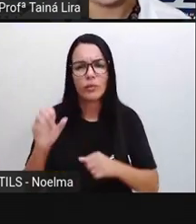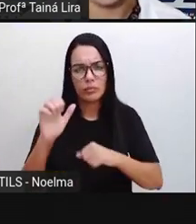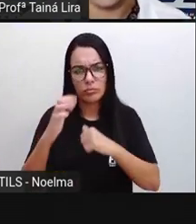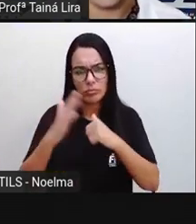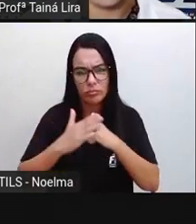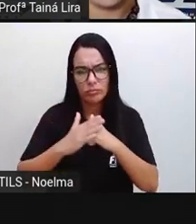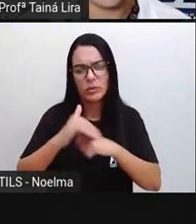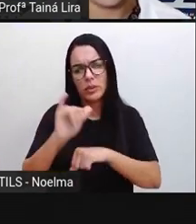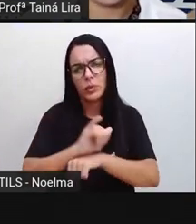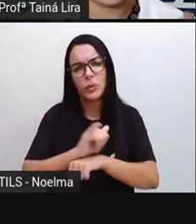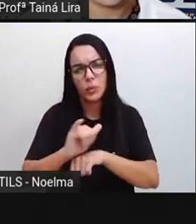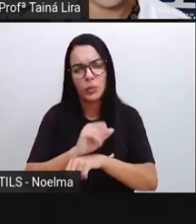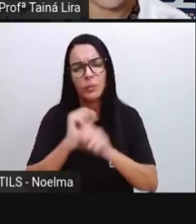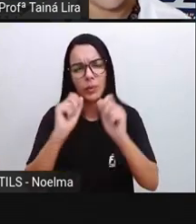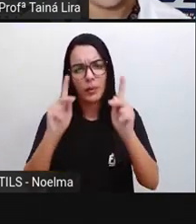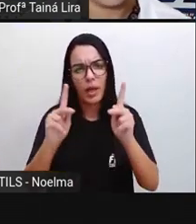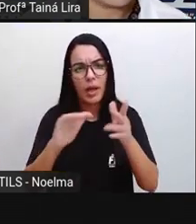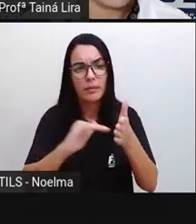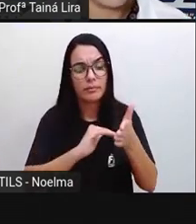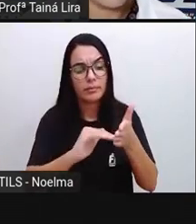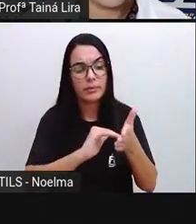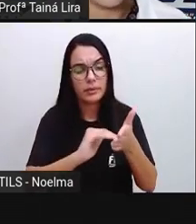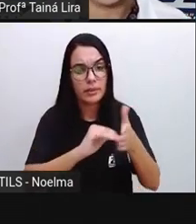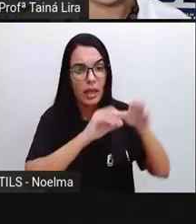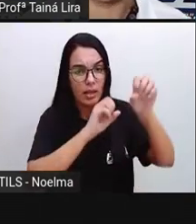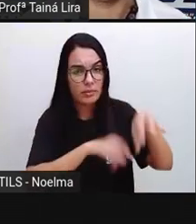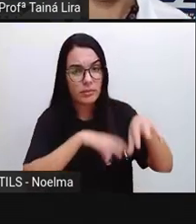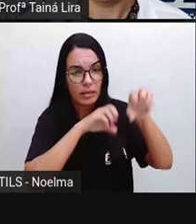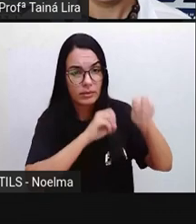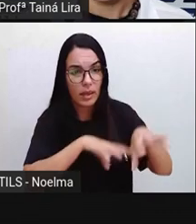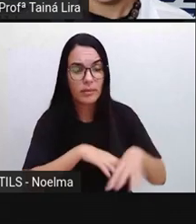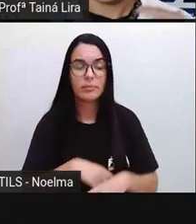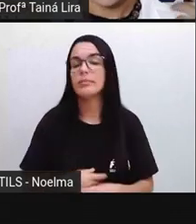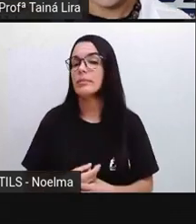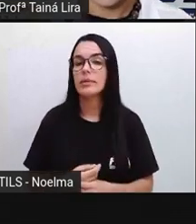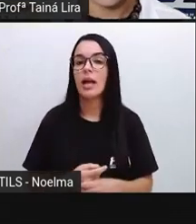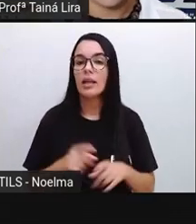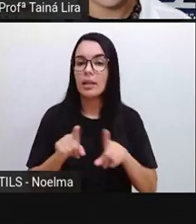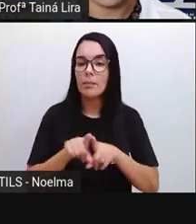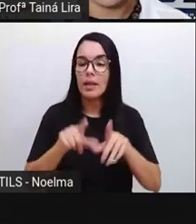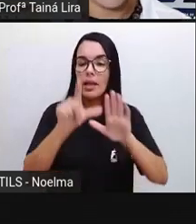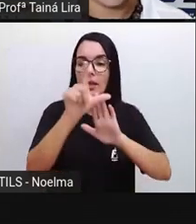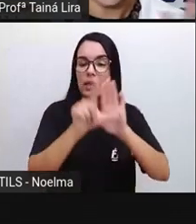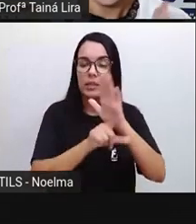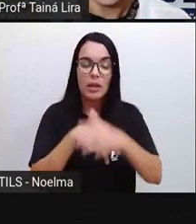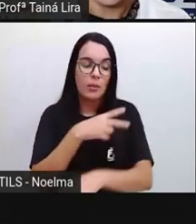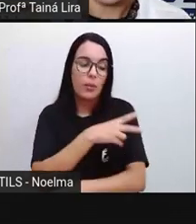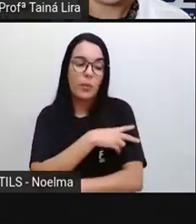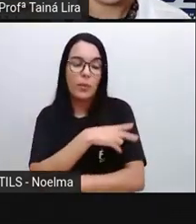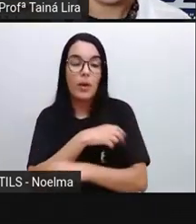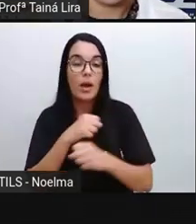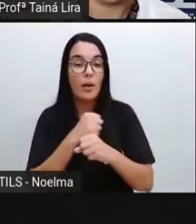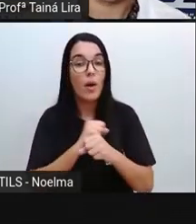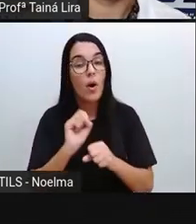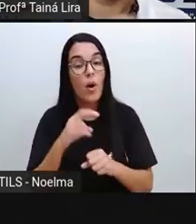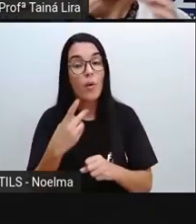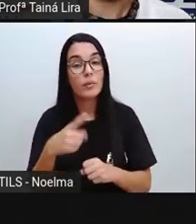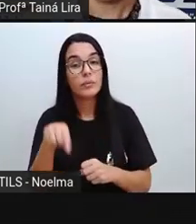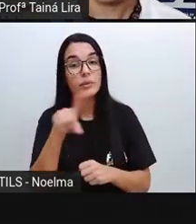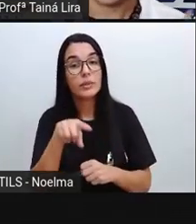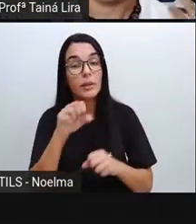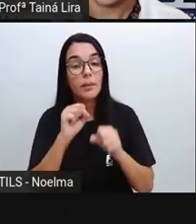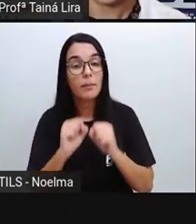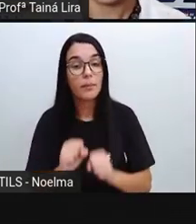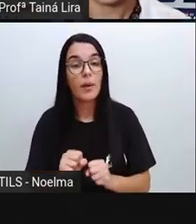canal do YouTube, tá? Canal da Secretaria de Educação, na playlist do segundo ano. Ou você também pode